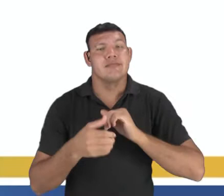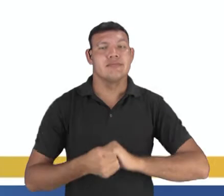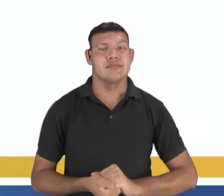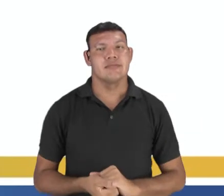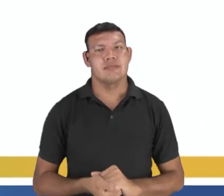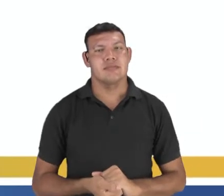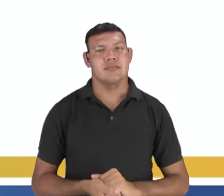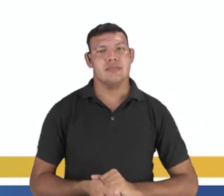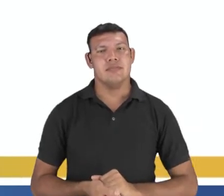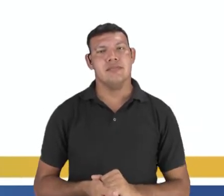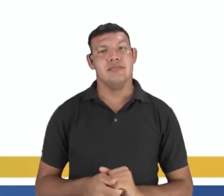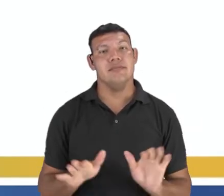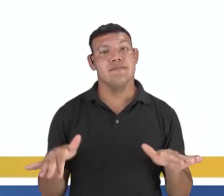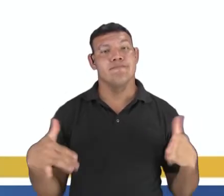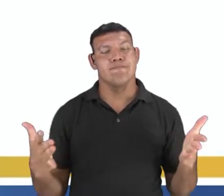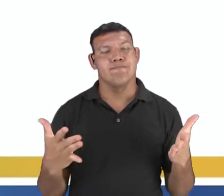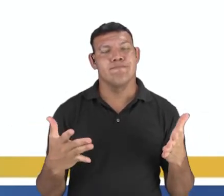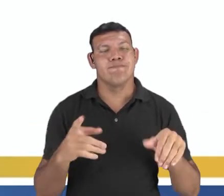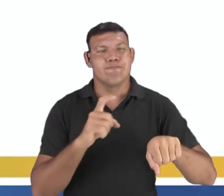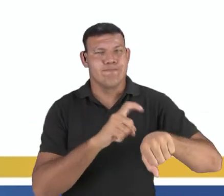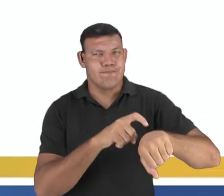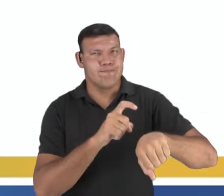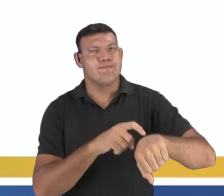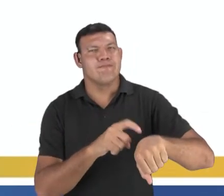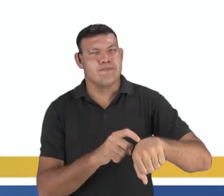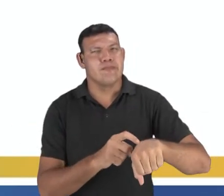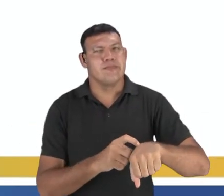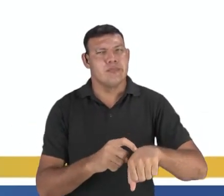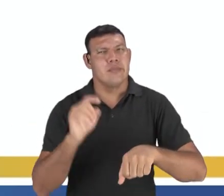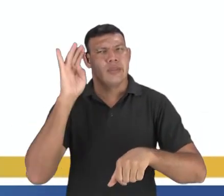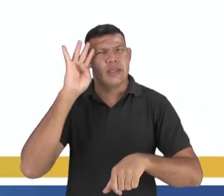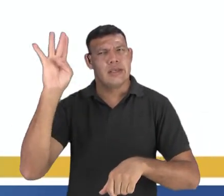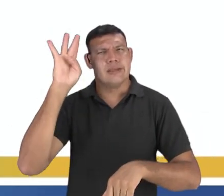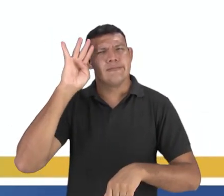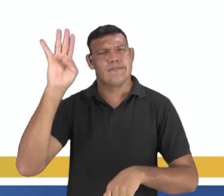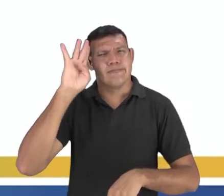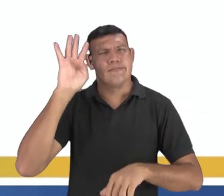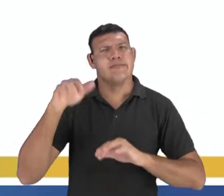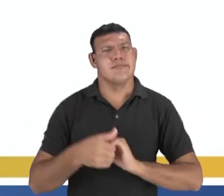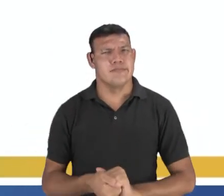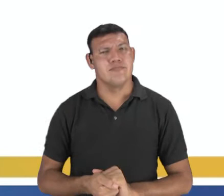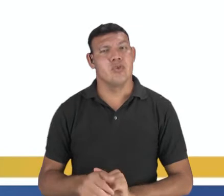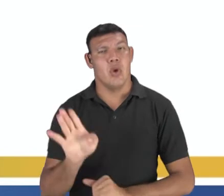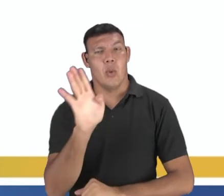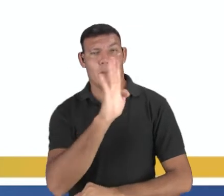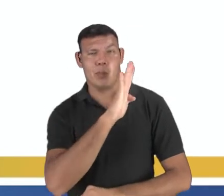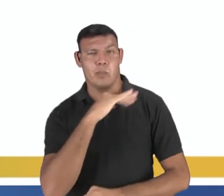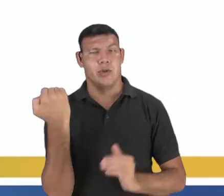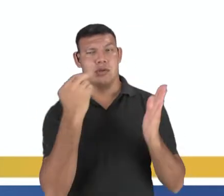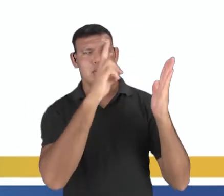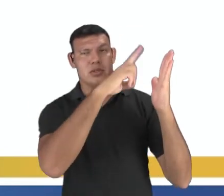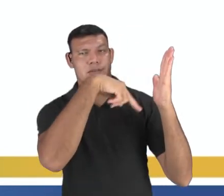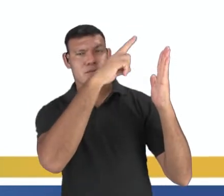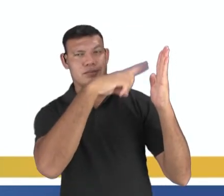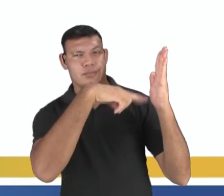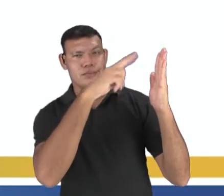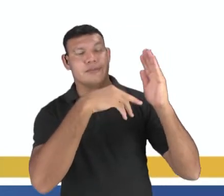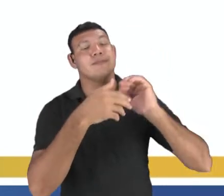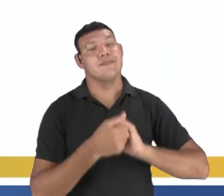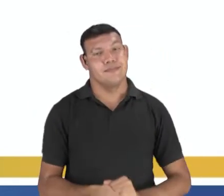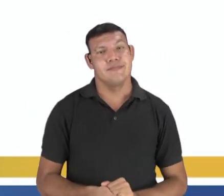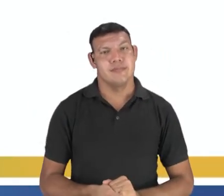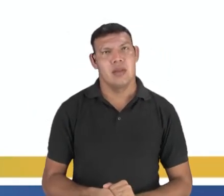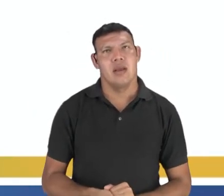substituir o trabalho do pintor? Por um tempo, alguns teóricos chegaram a decretar a morte da